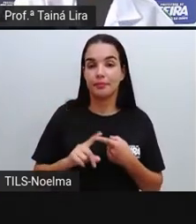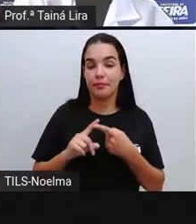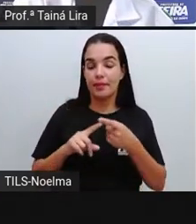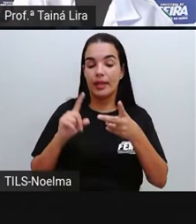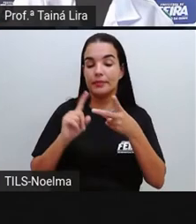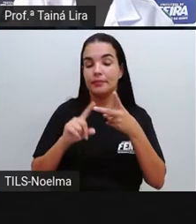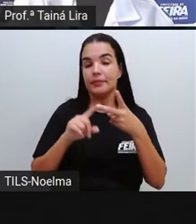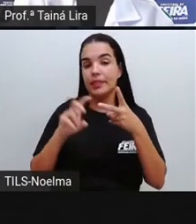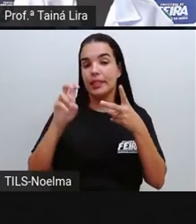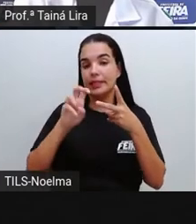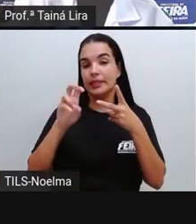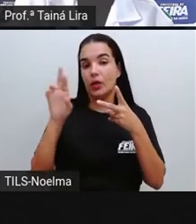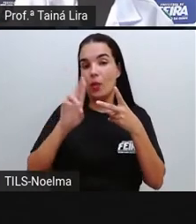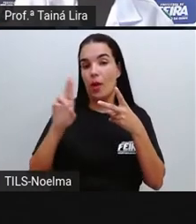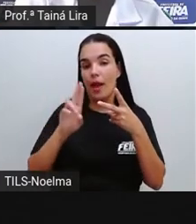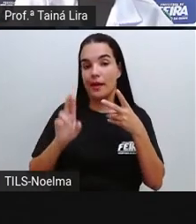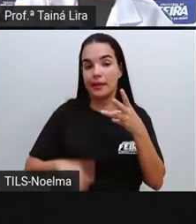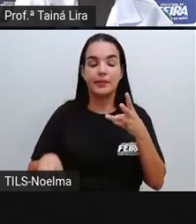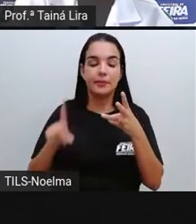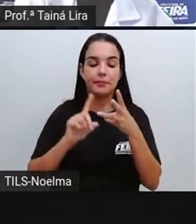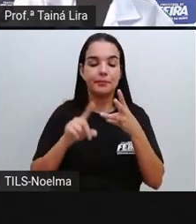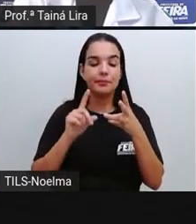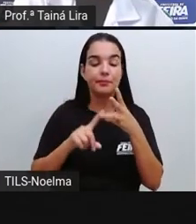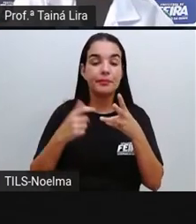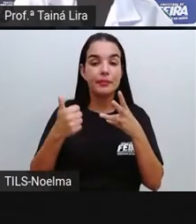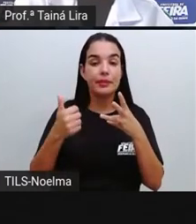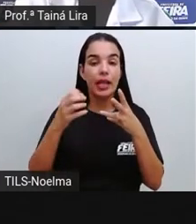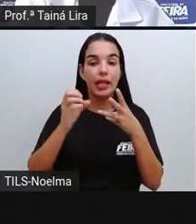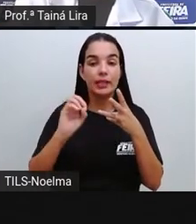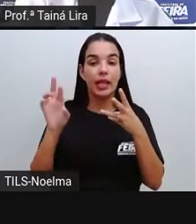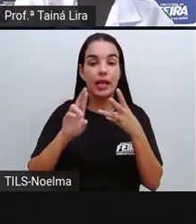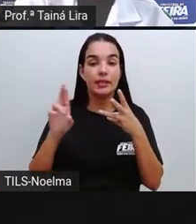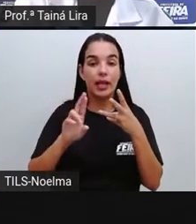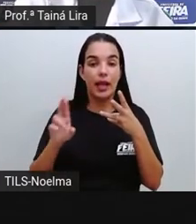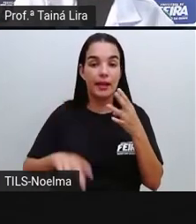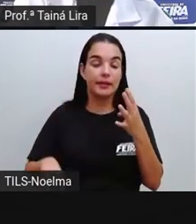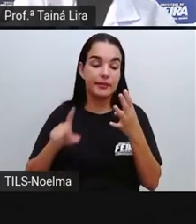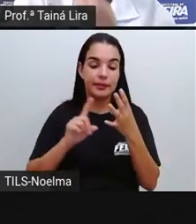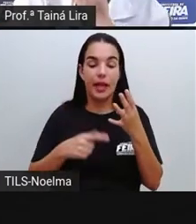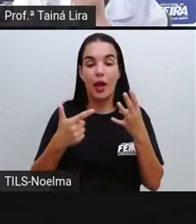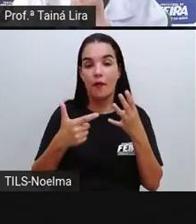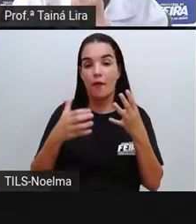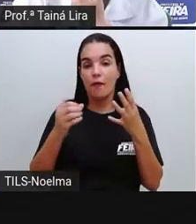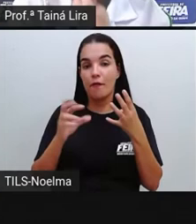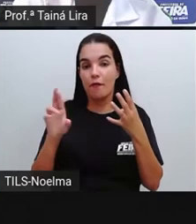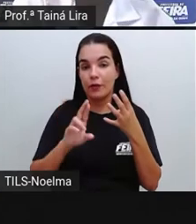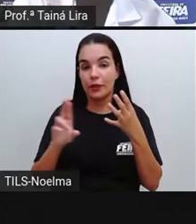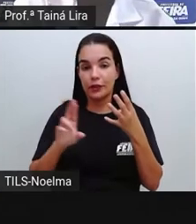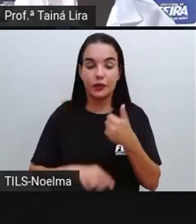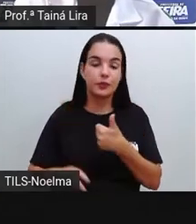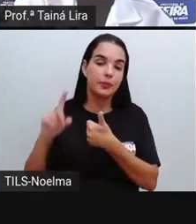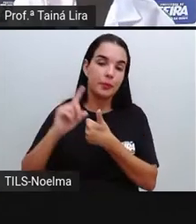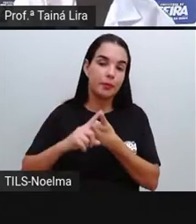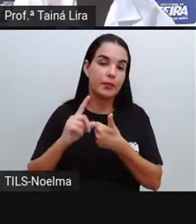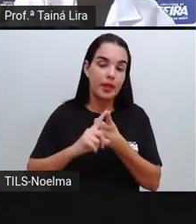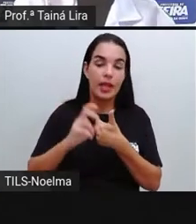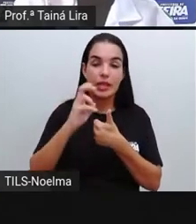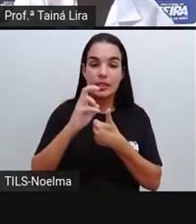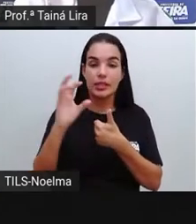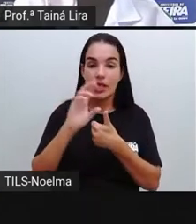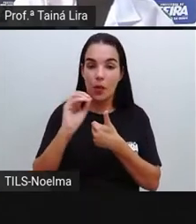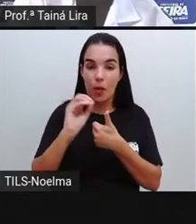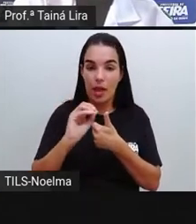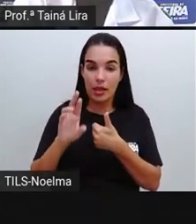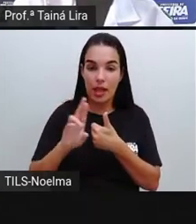a nota de 5 reais, a nota de 10, a nota de 20, a